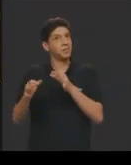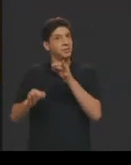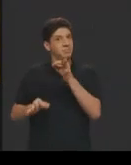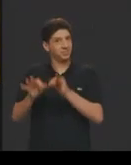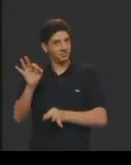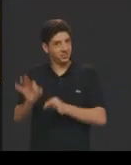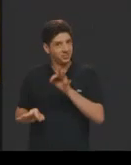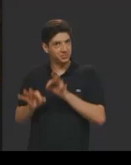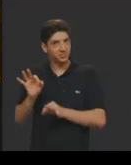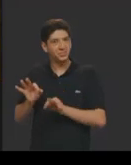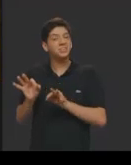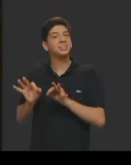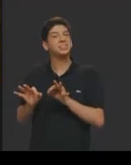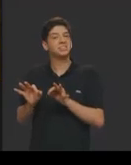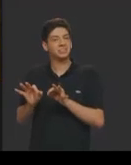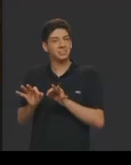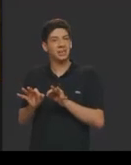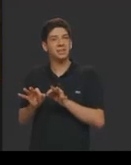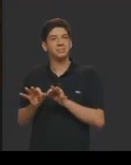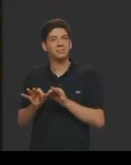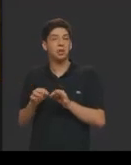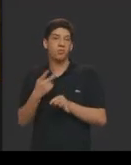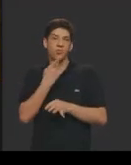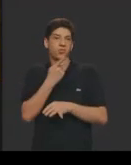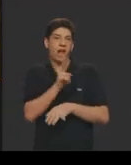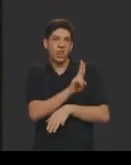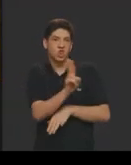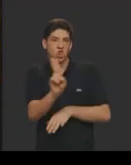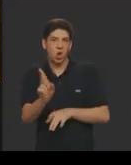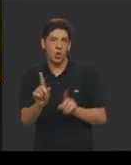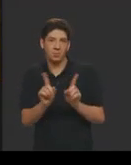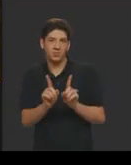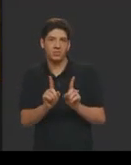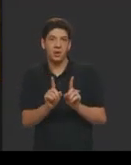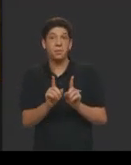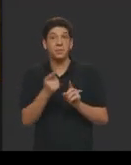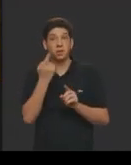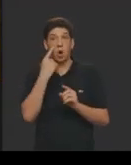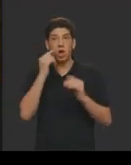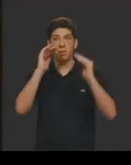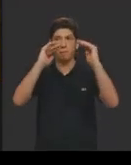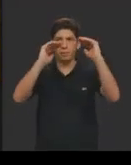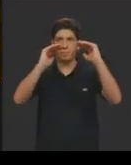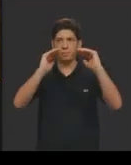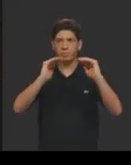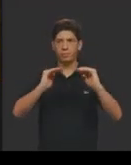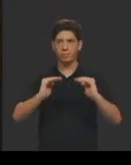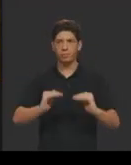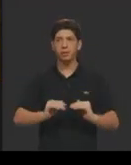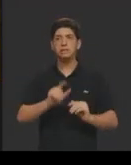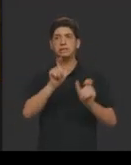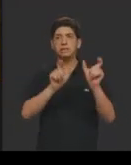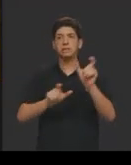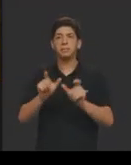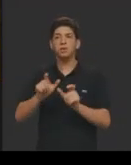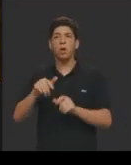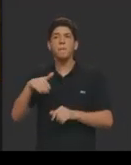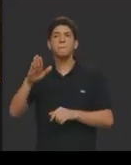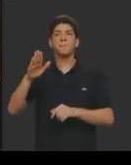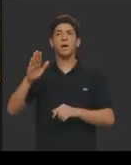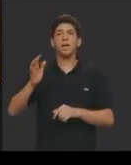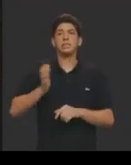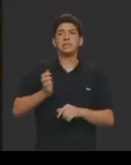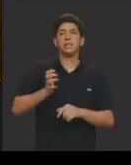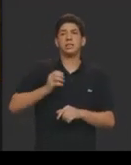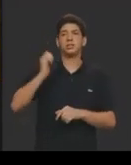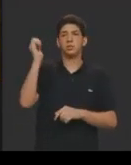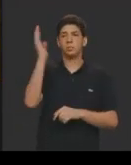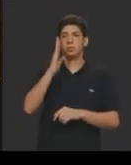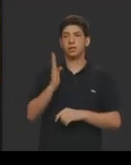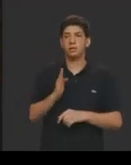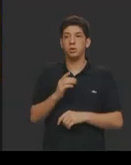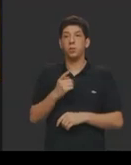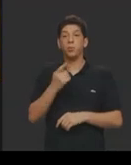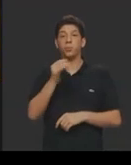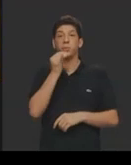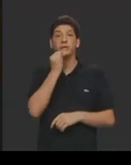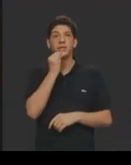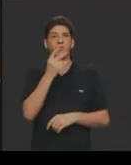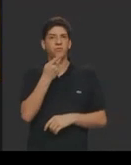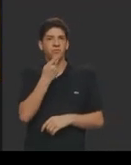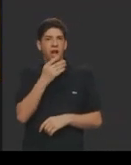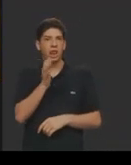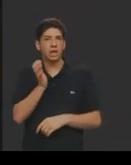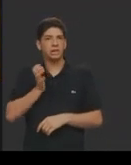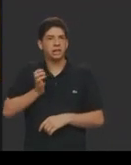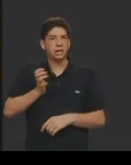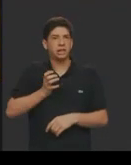dessas mega ricos, e geralmente, quando você fala de riqueza, geralmente você vai falar da pessoa que ele sonha de ganhar na loteria, que geralmente a gente